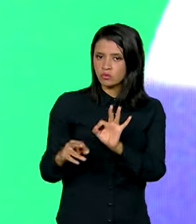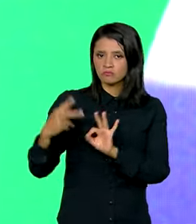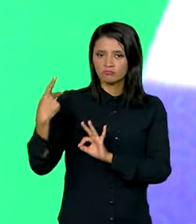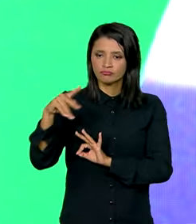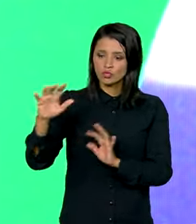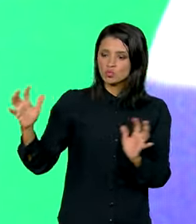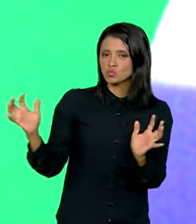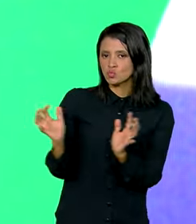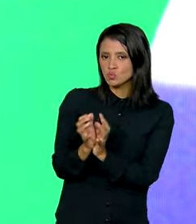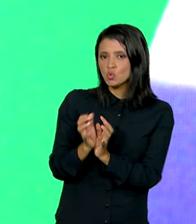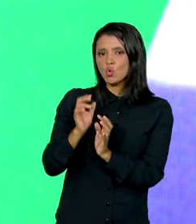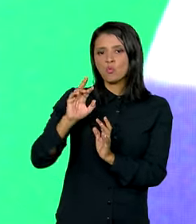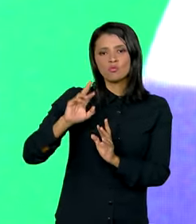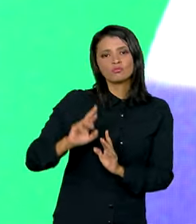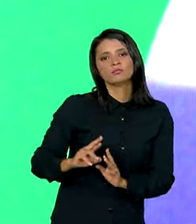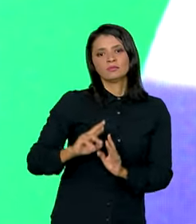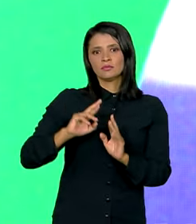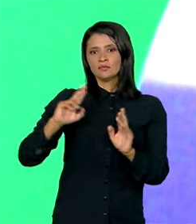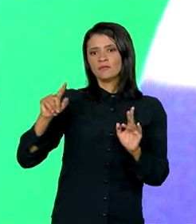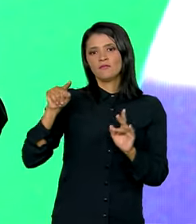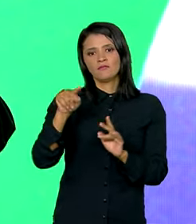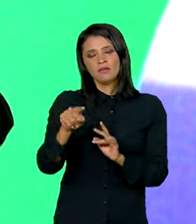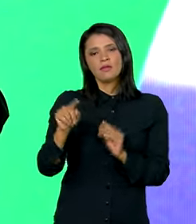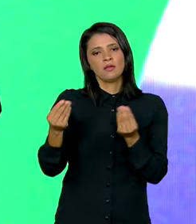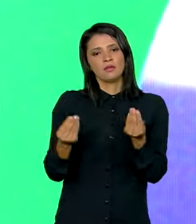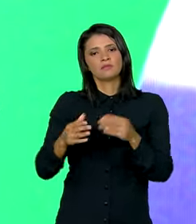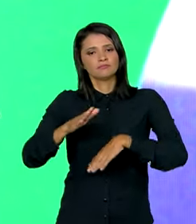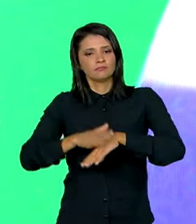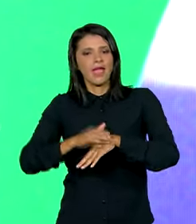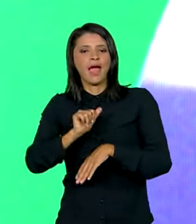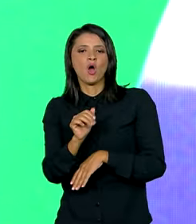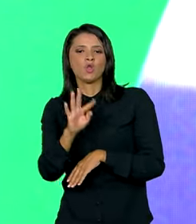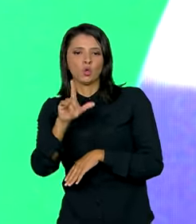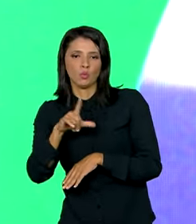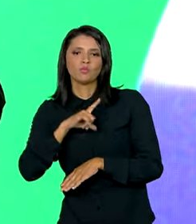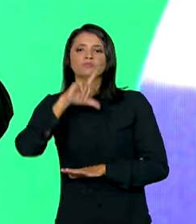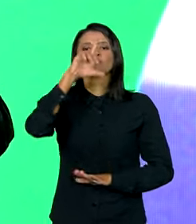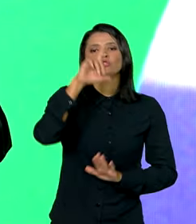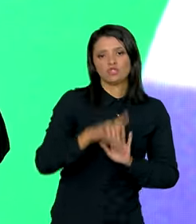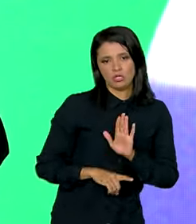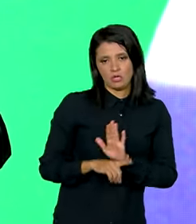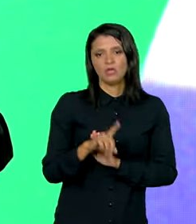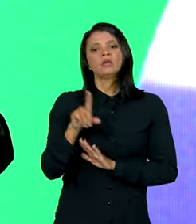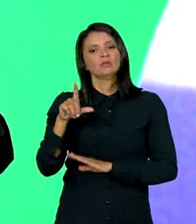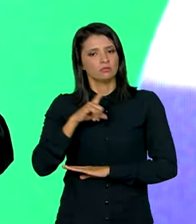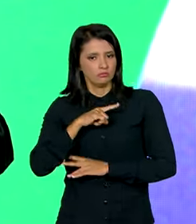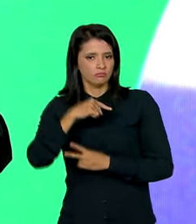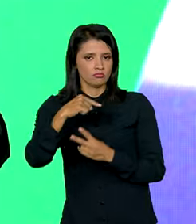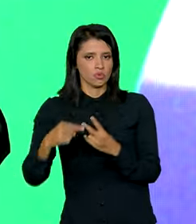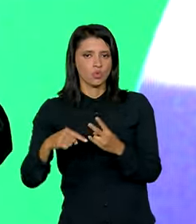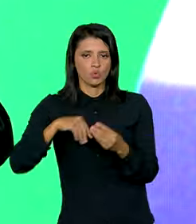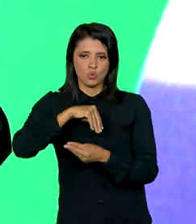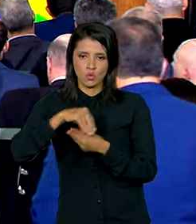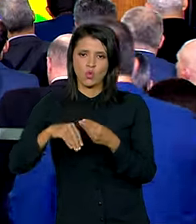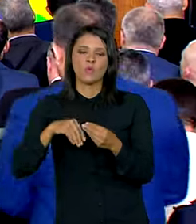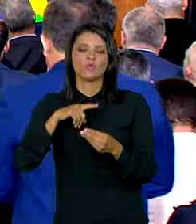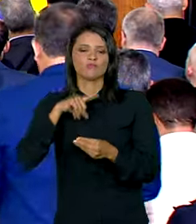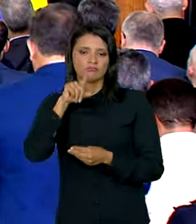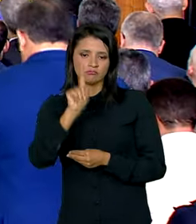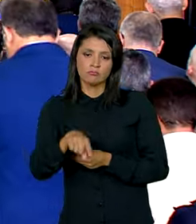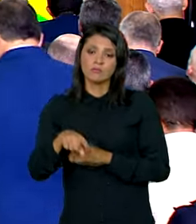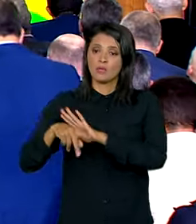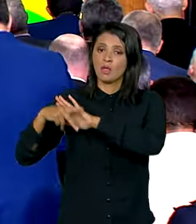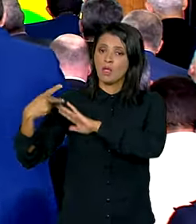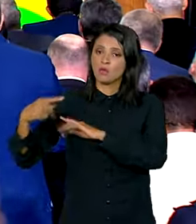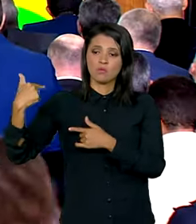categoria diferenciada, autônomo com direito, por isso autonomia com direito. Que era exatamente o os